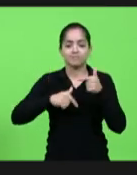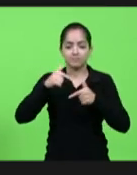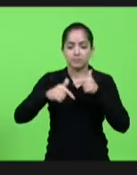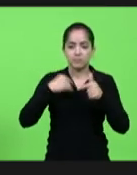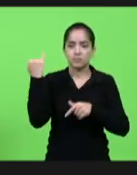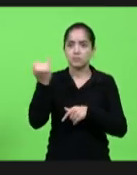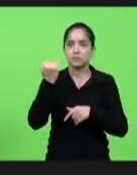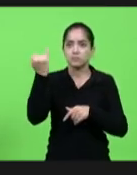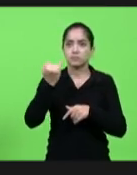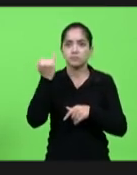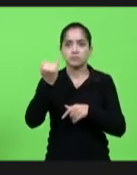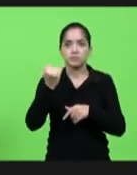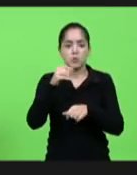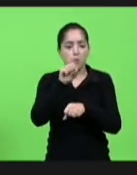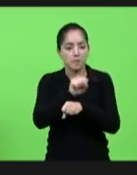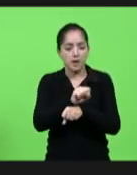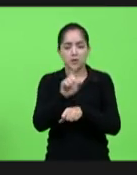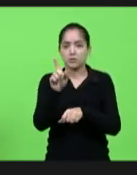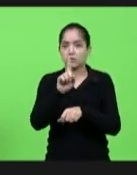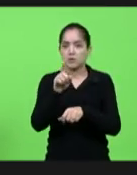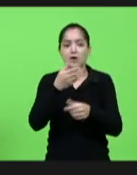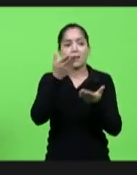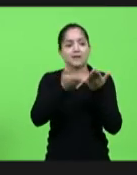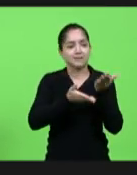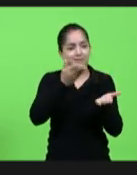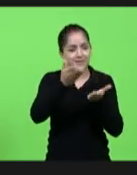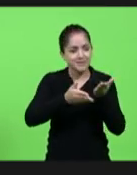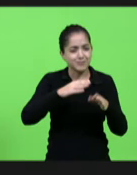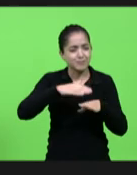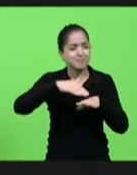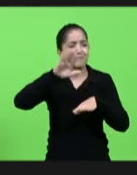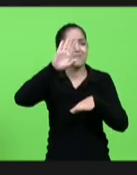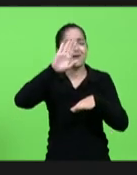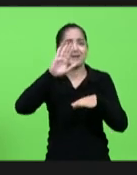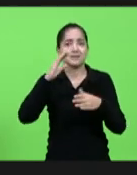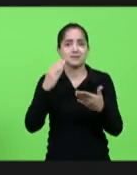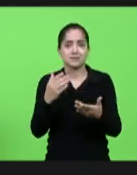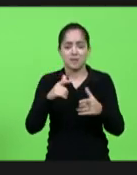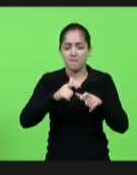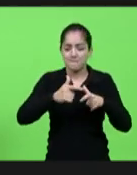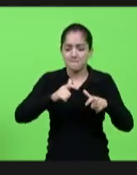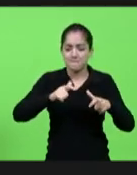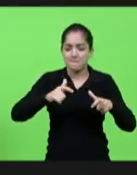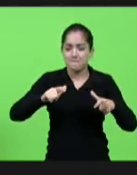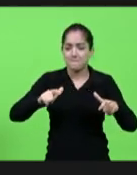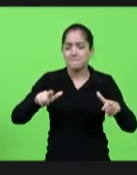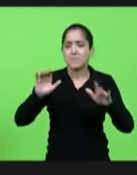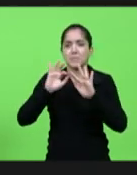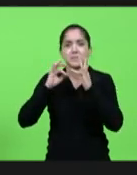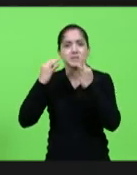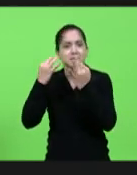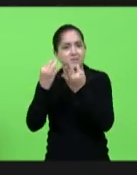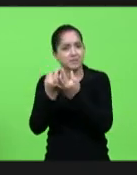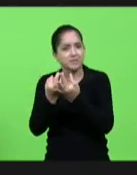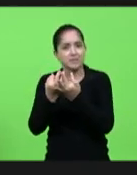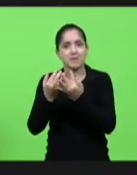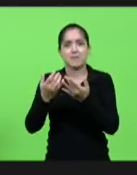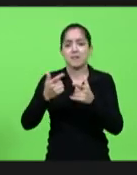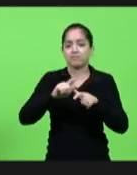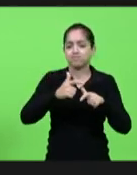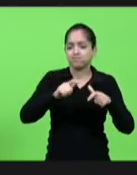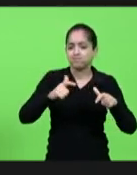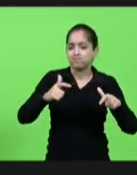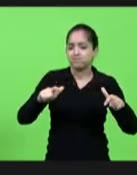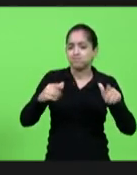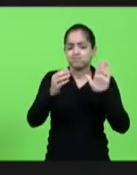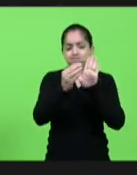nenhum dia nós atendemos ainda mais temos aumento das famílias no cadastro único temos um aumento